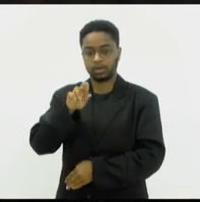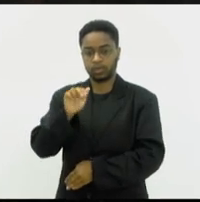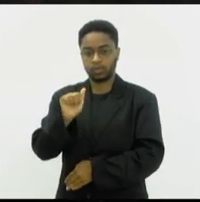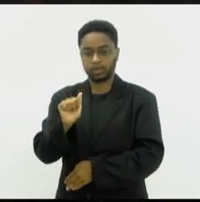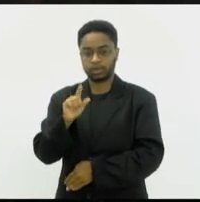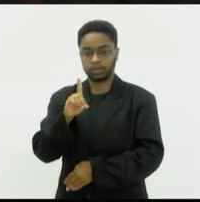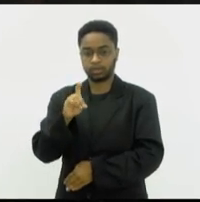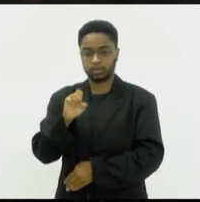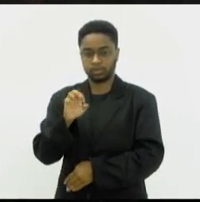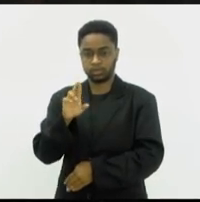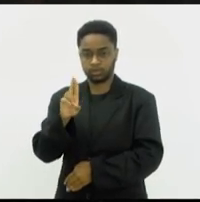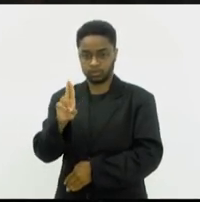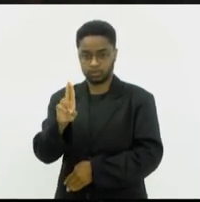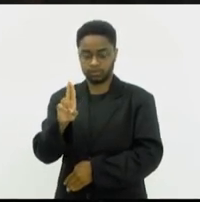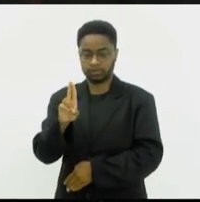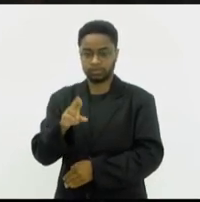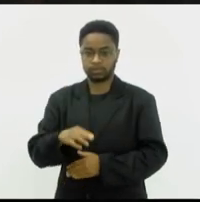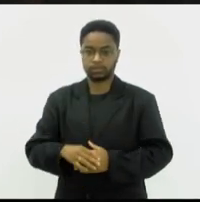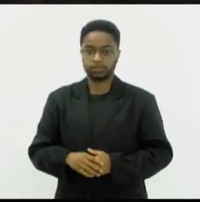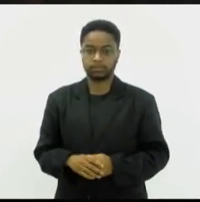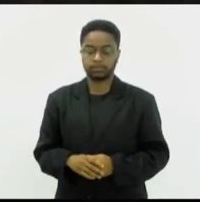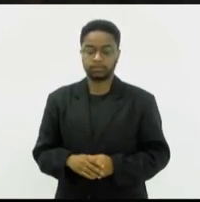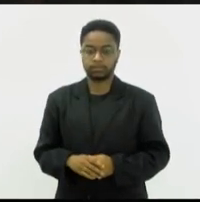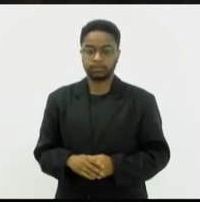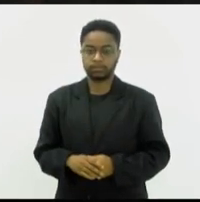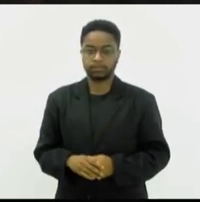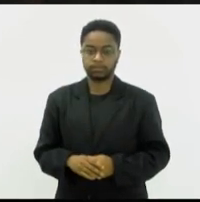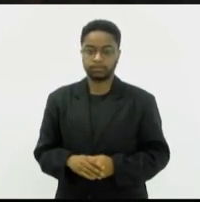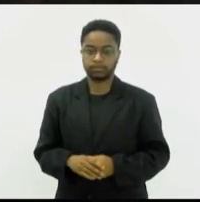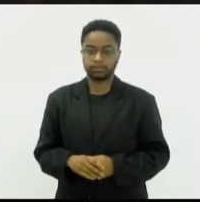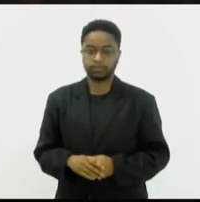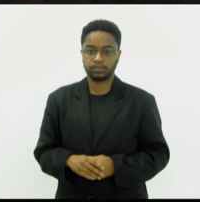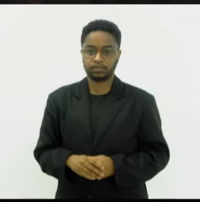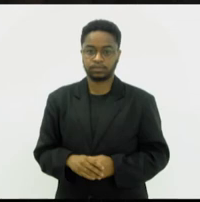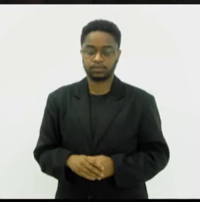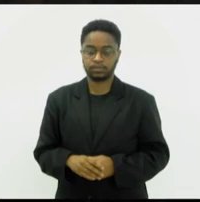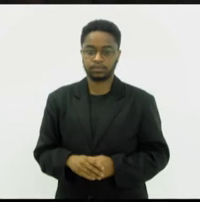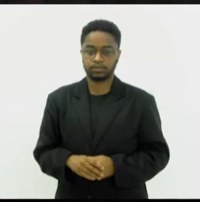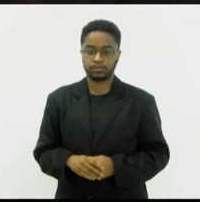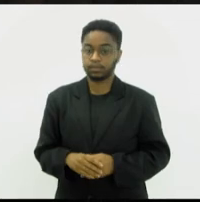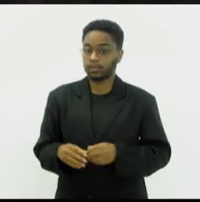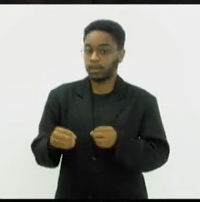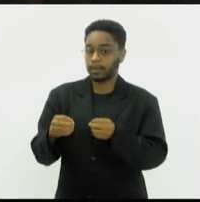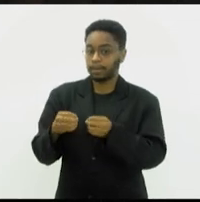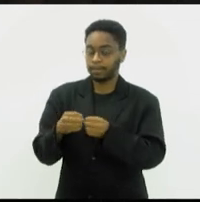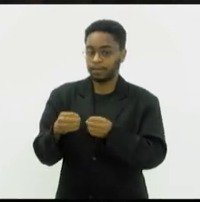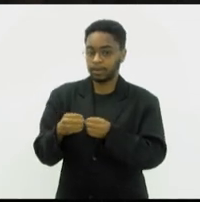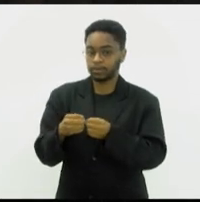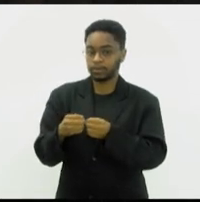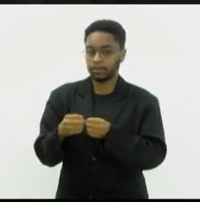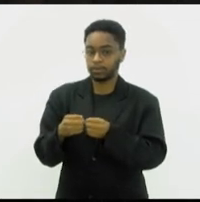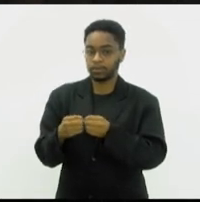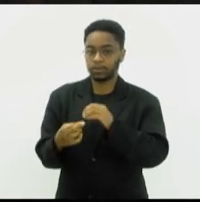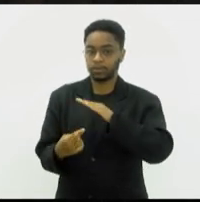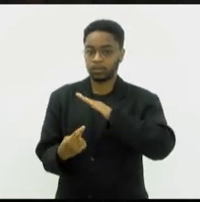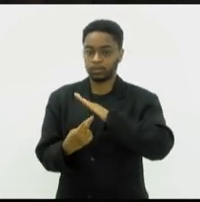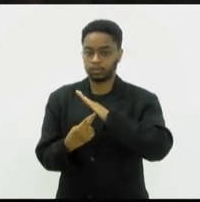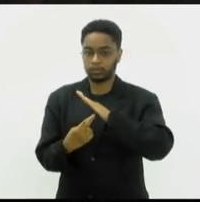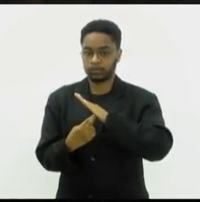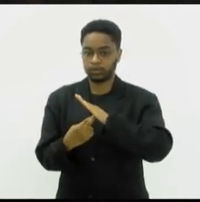nas proximidades da rodoviária Novo Rio,